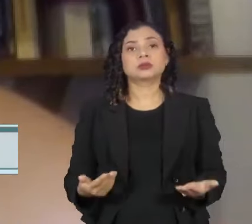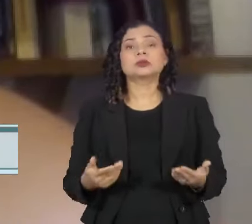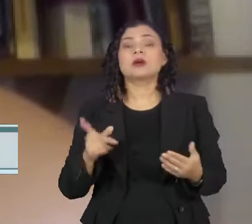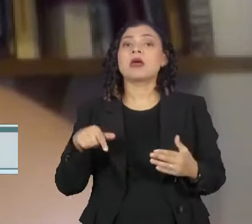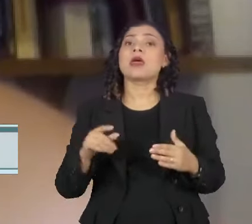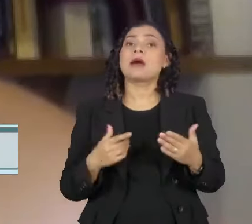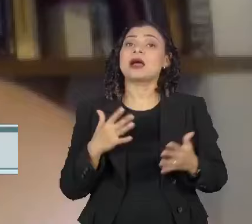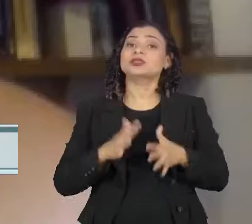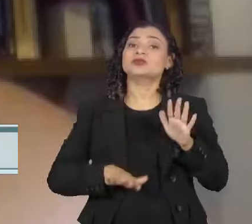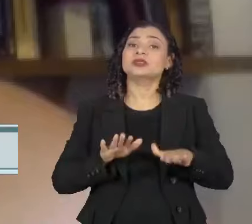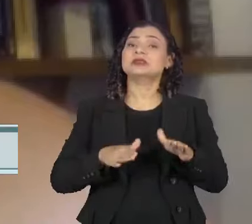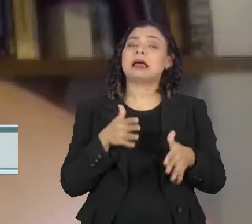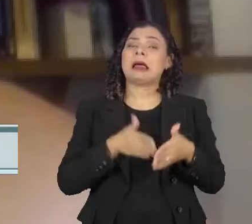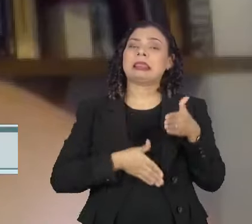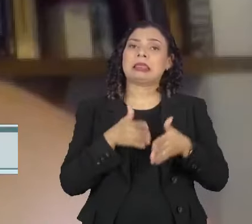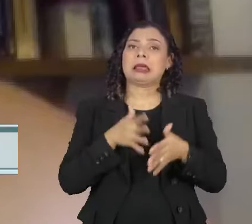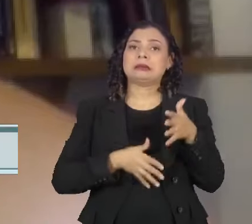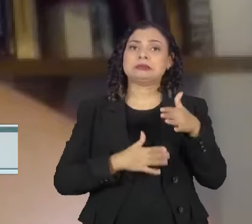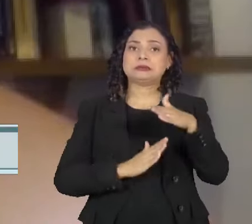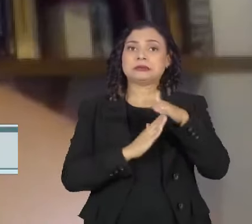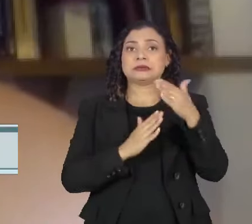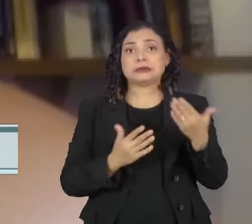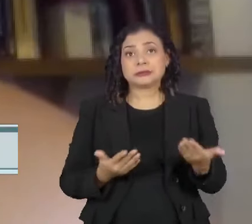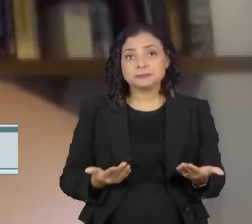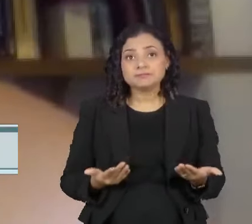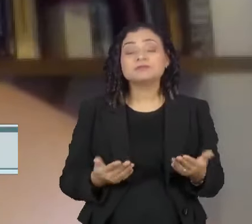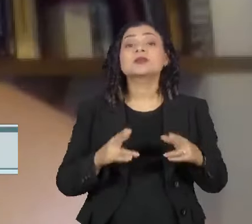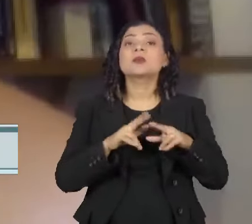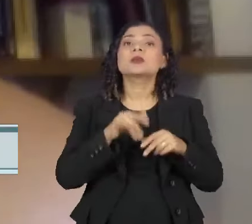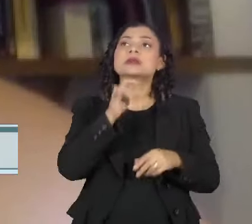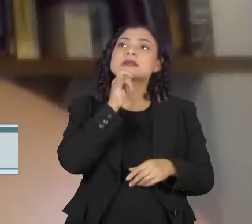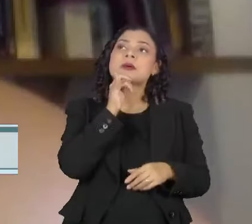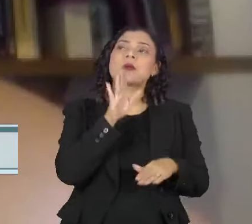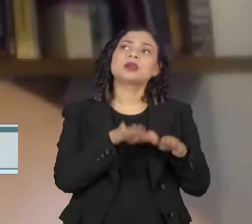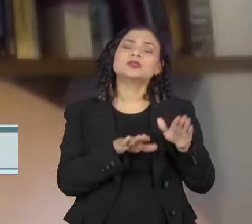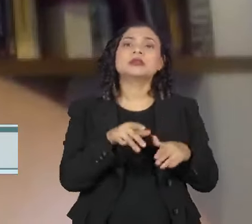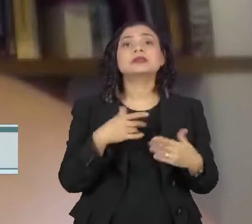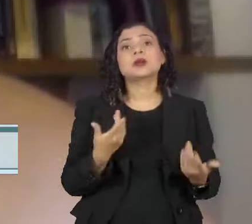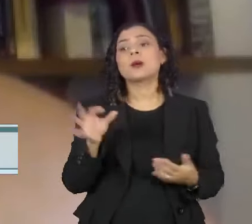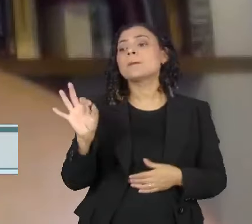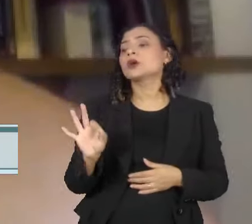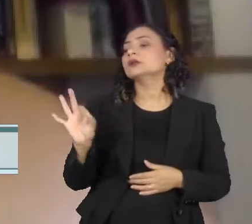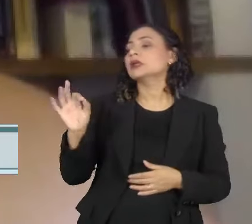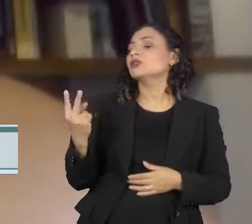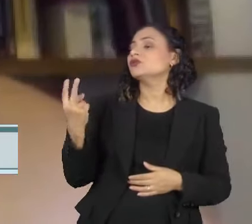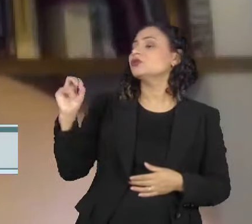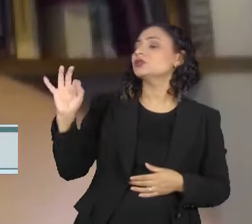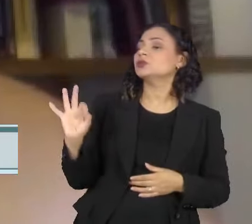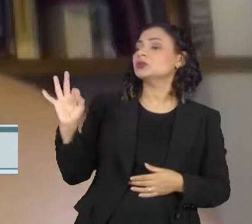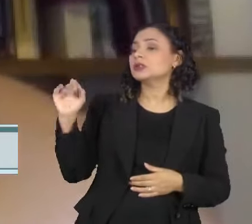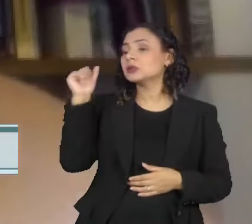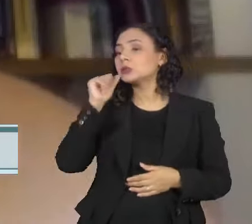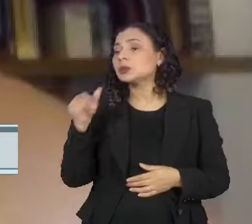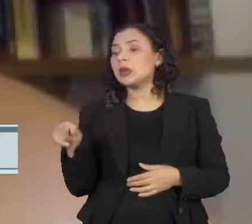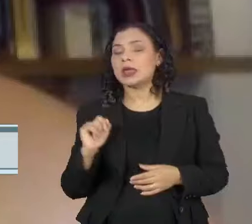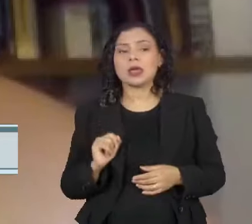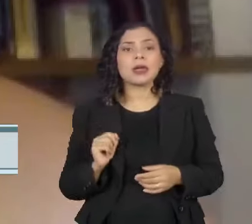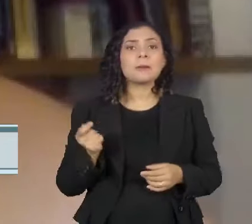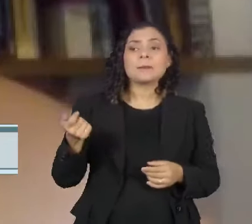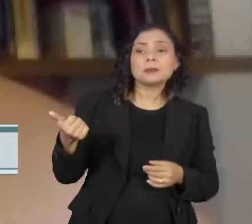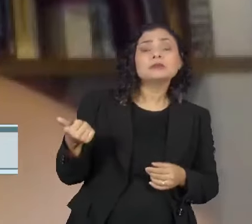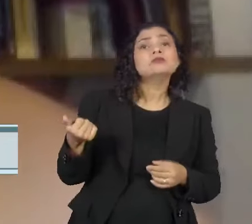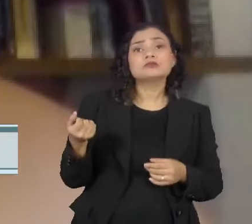limitador. Então, ao invés de você usar, por exemplo, o percentual, 20% de mulheres, no mínimo,